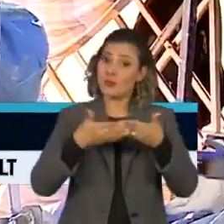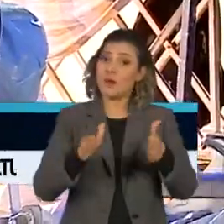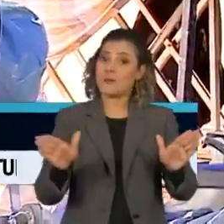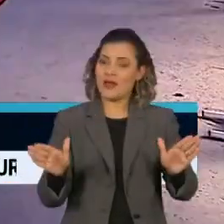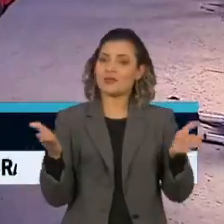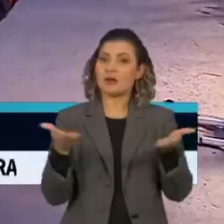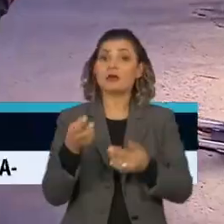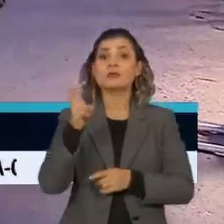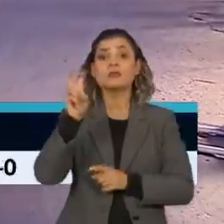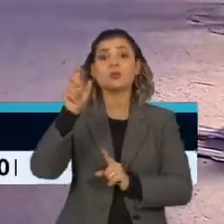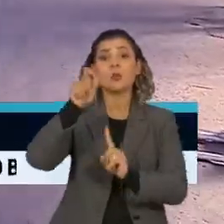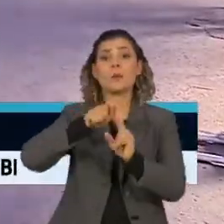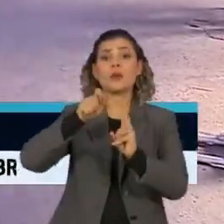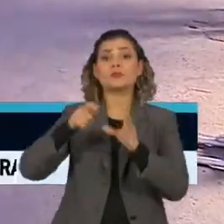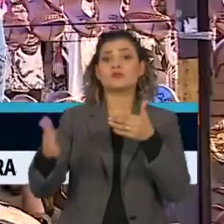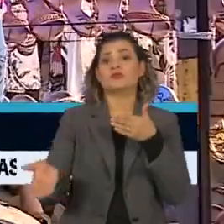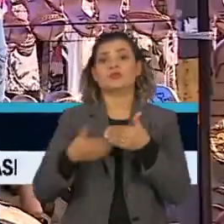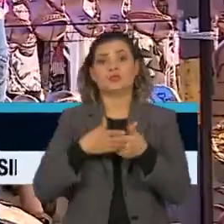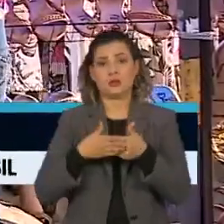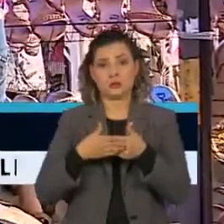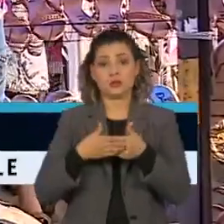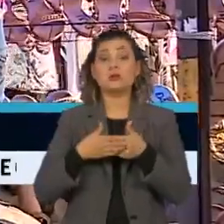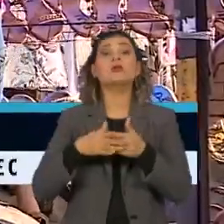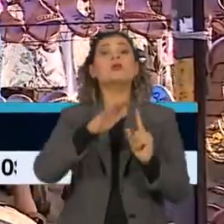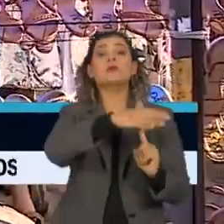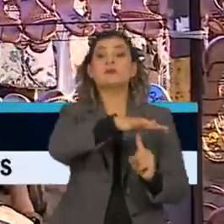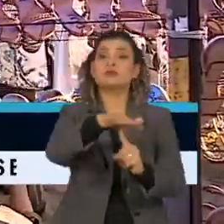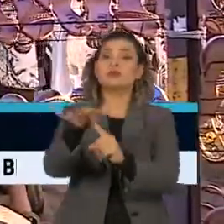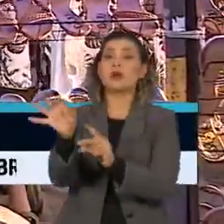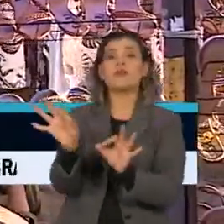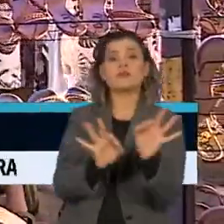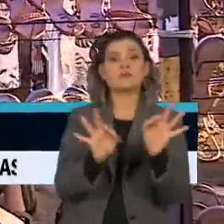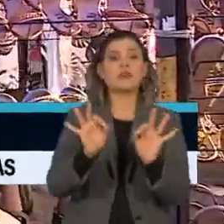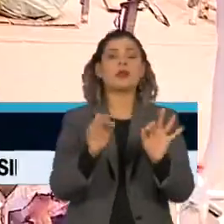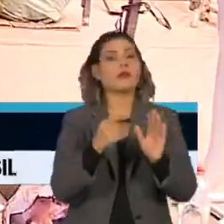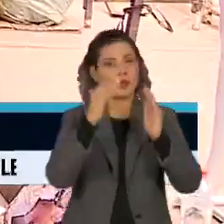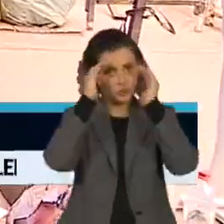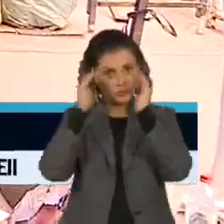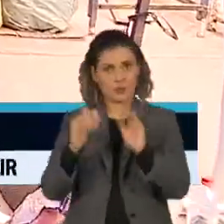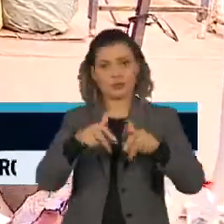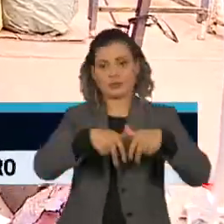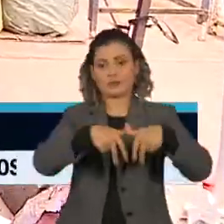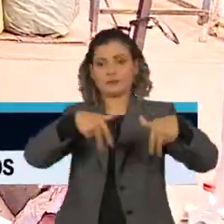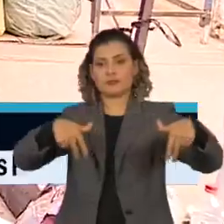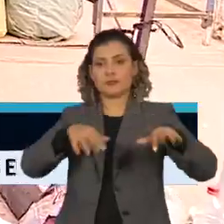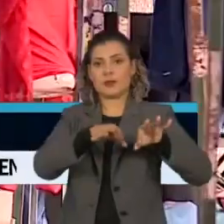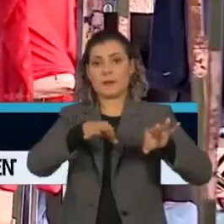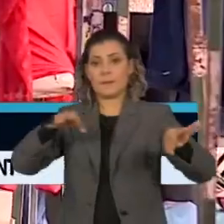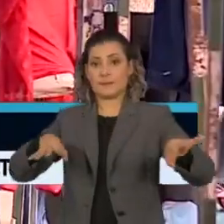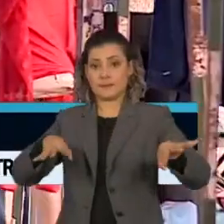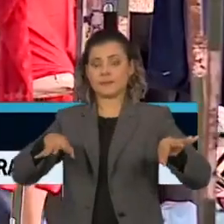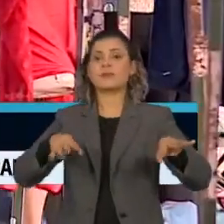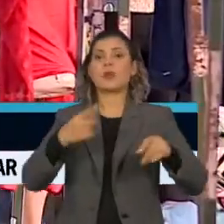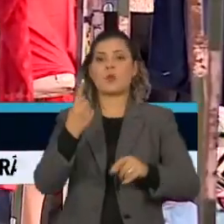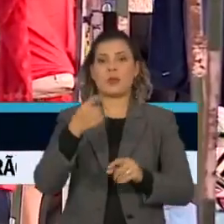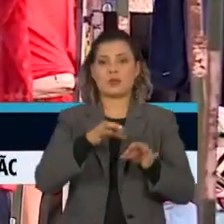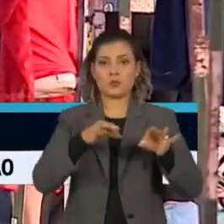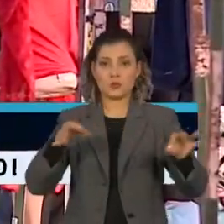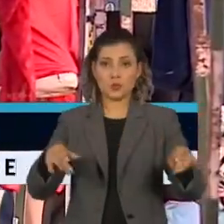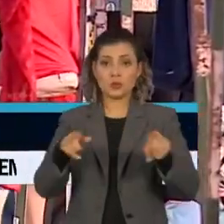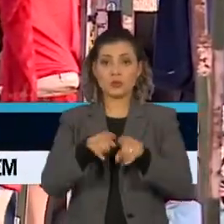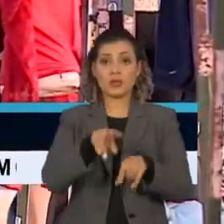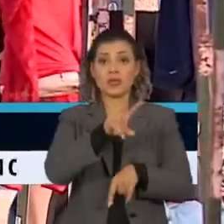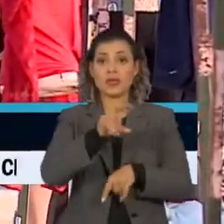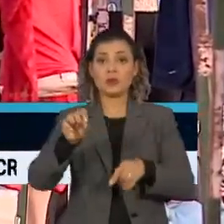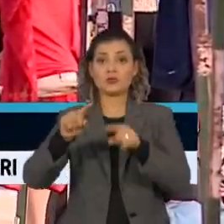de quase cinco meses fechada. As bancas foram montadas, respeitando uma distância de um metro entre elas. E os mais de 500